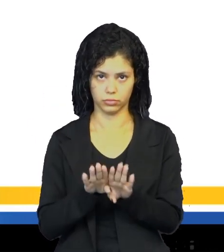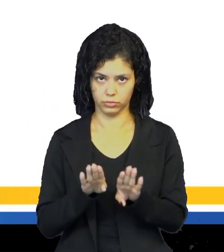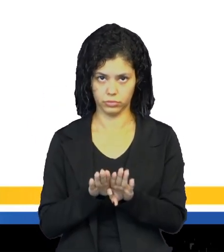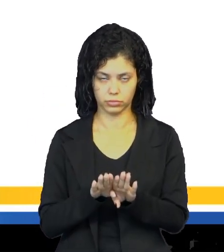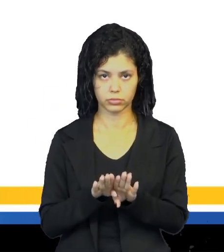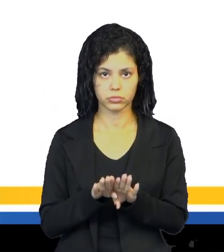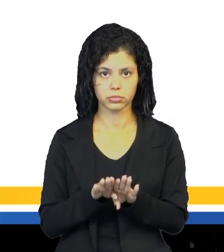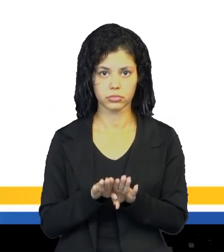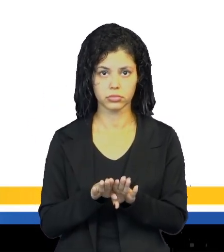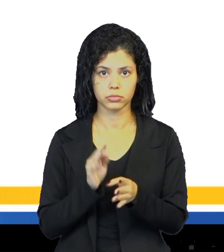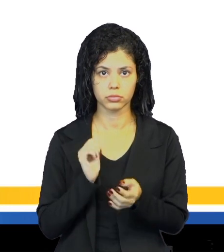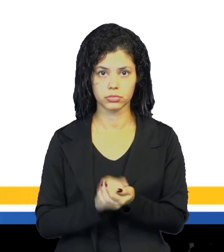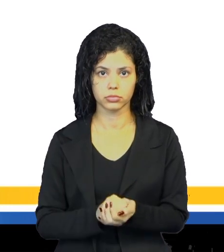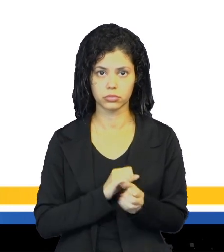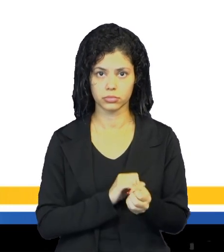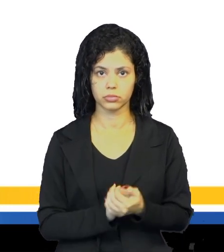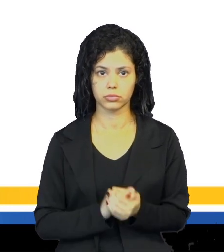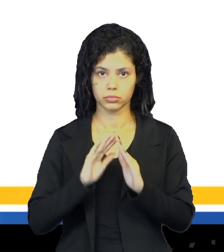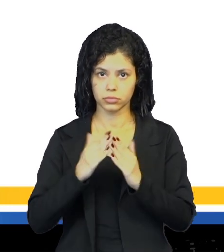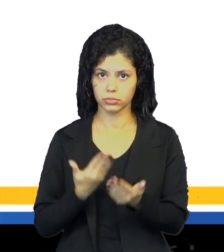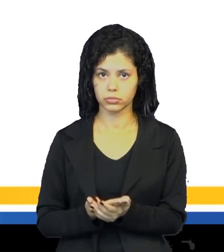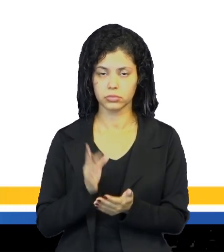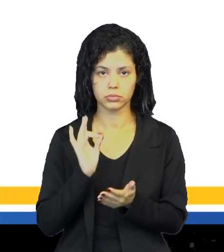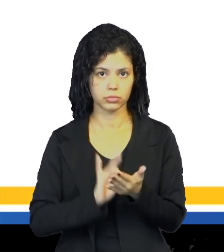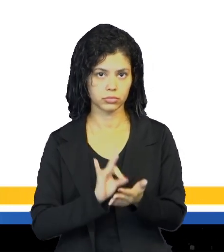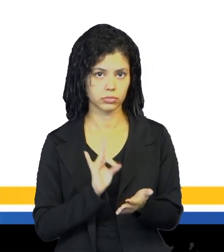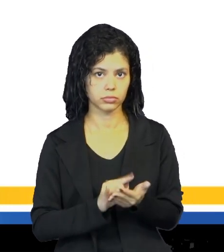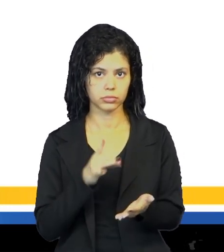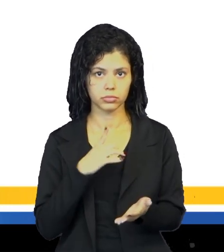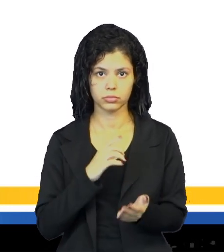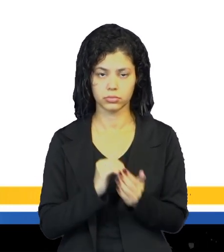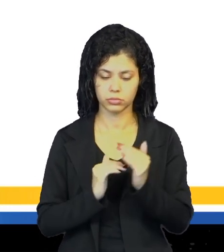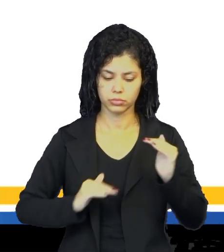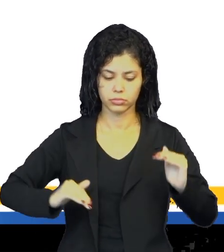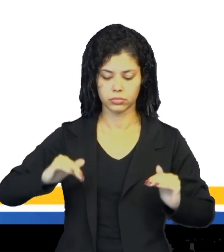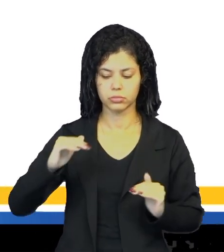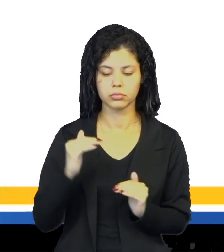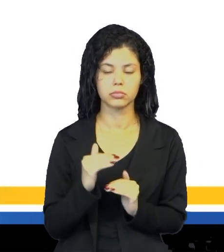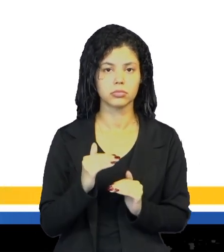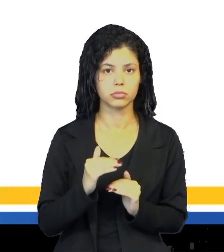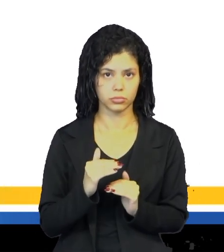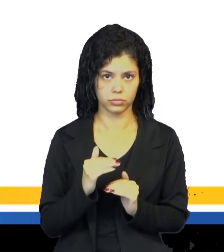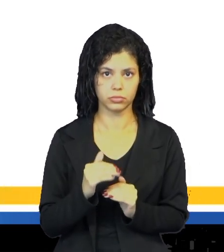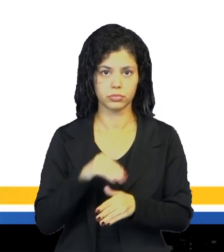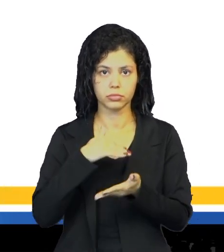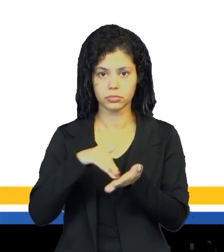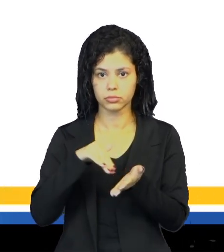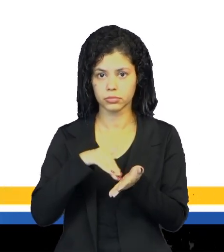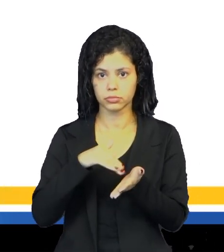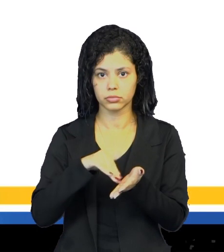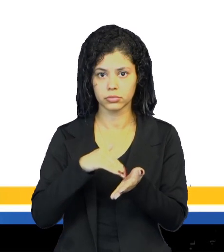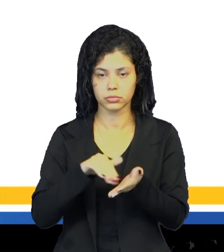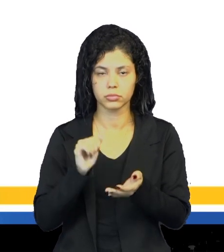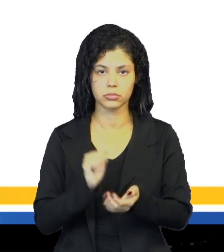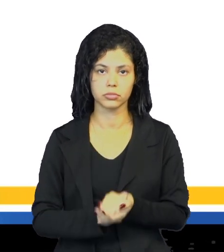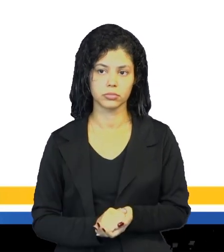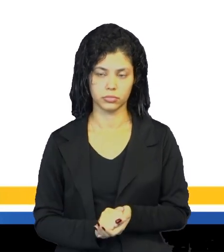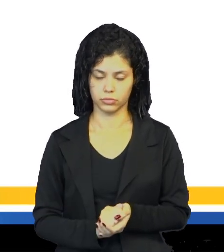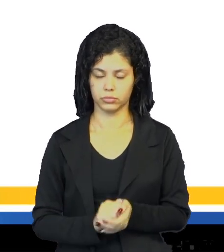Porque na escola, na verdade, existe uma hierarquia na educação, né. Nós temos uma secretaria que ela,